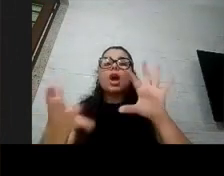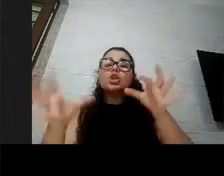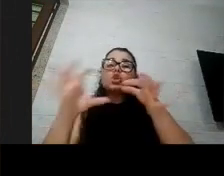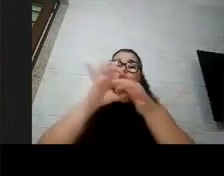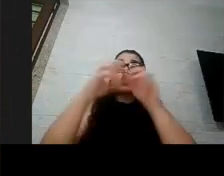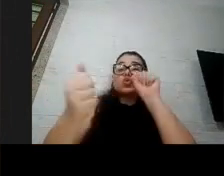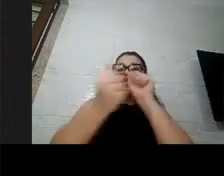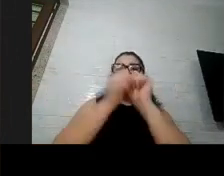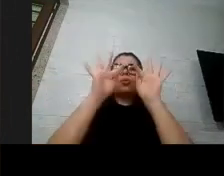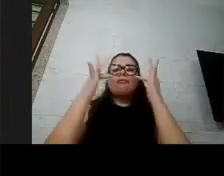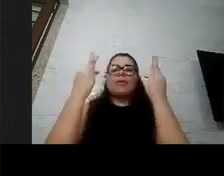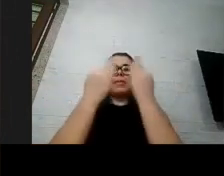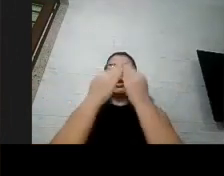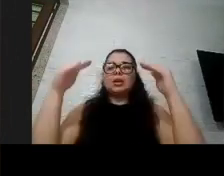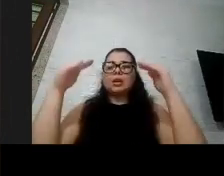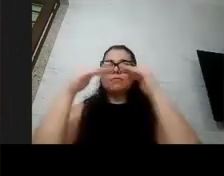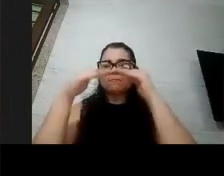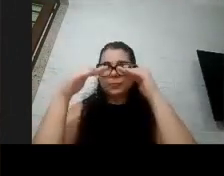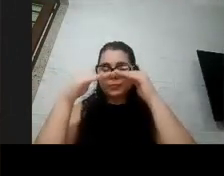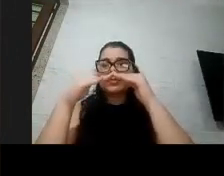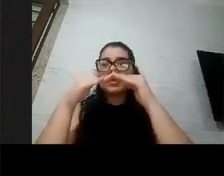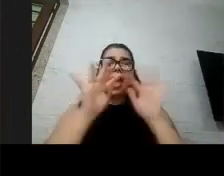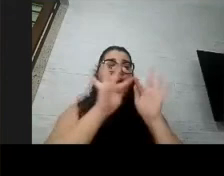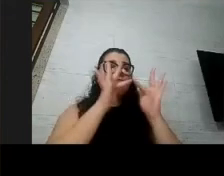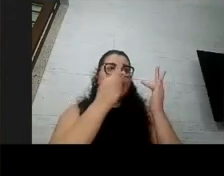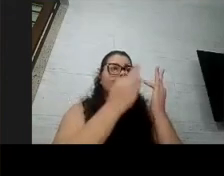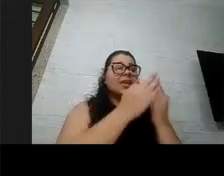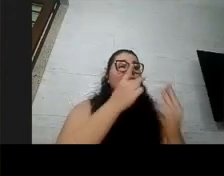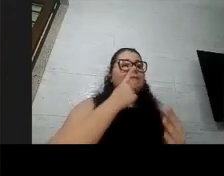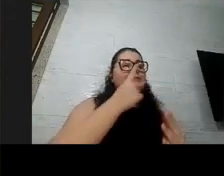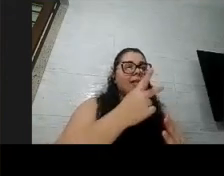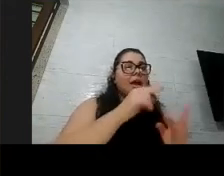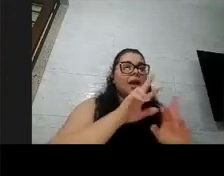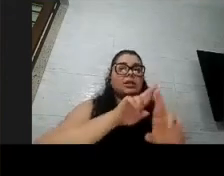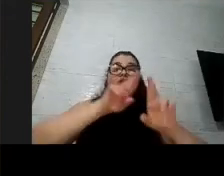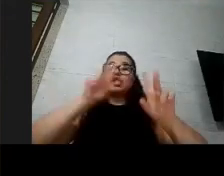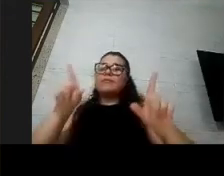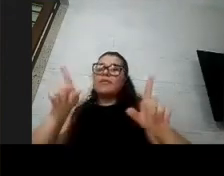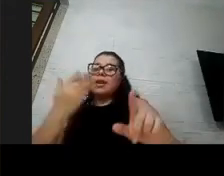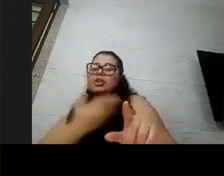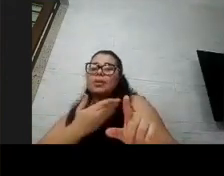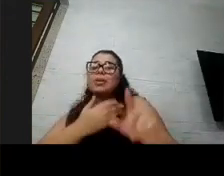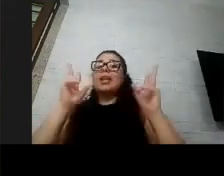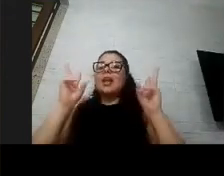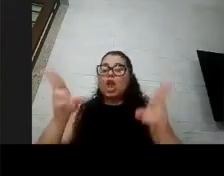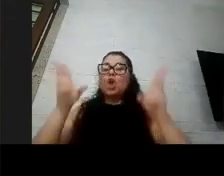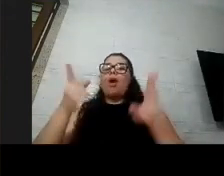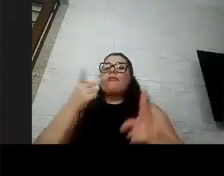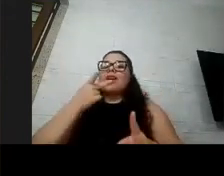da família não adianta a família falar uma coisa e a Micaele falar outra né